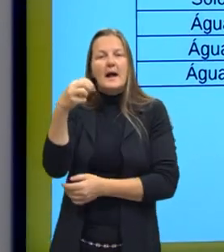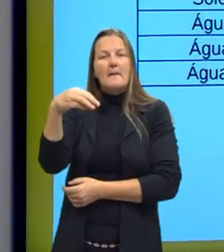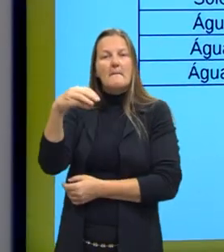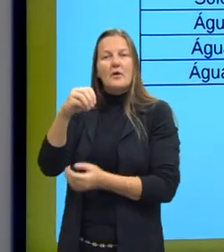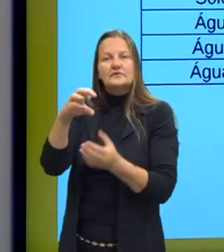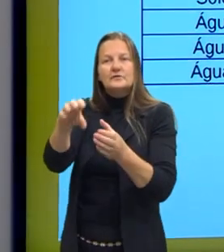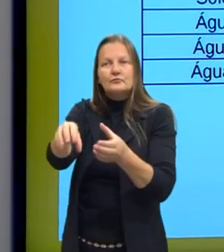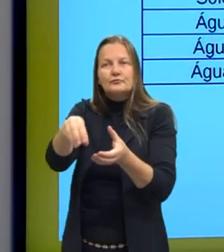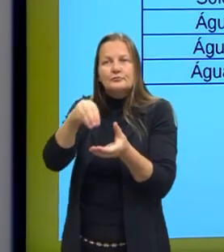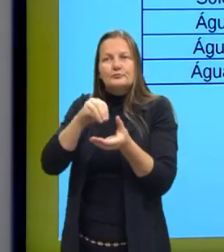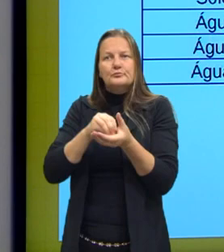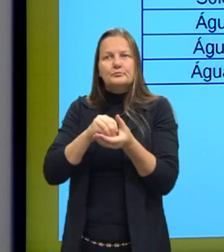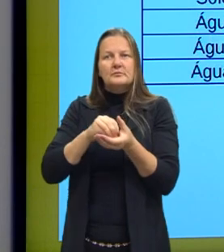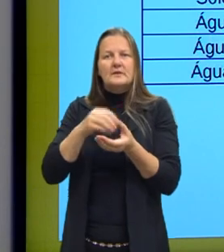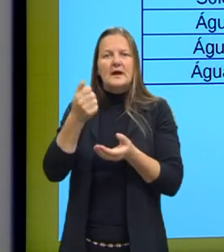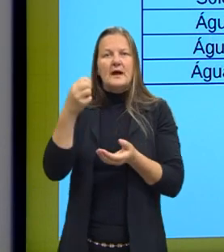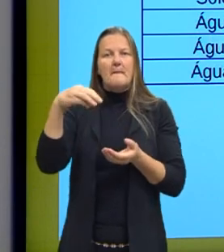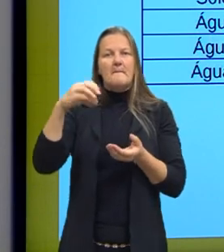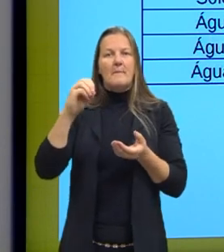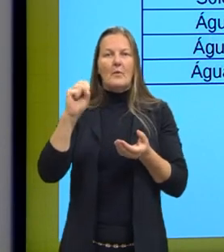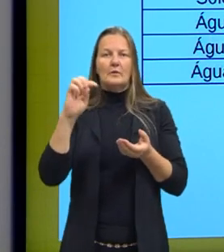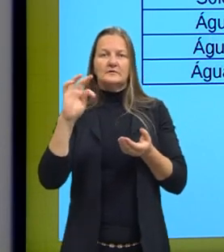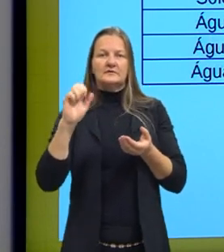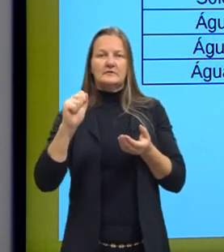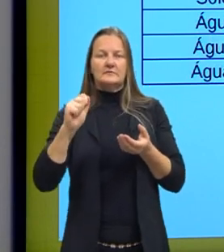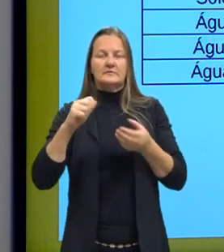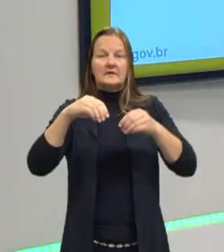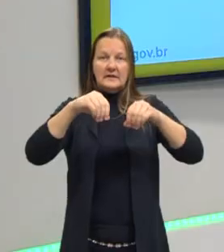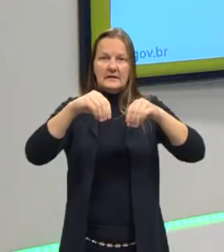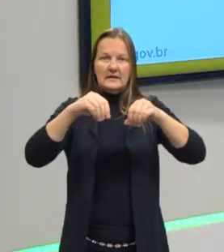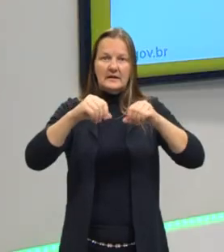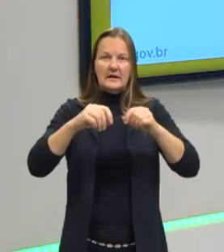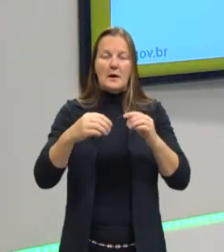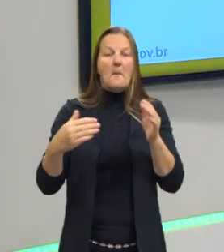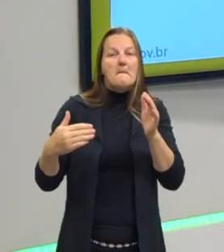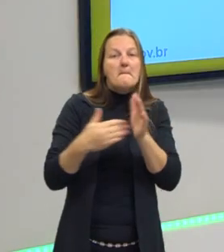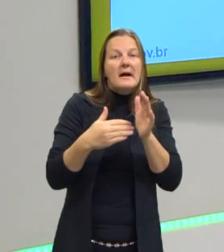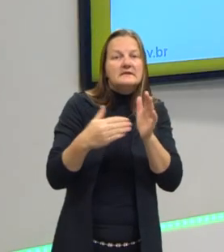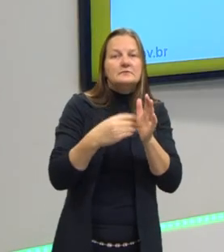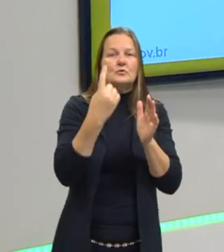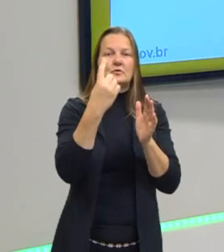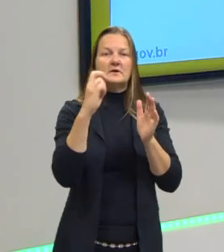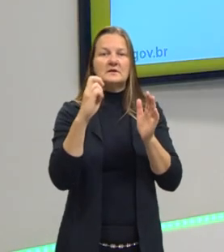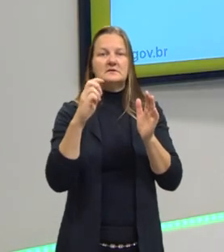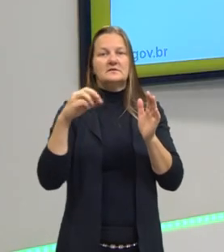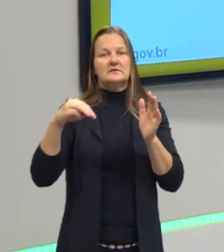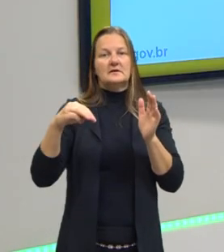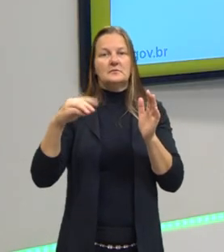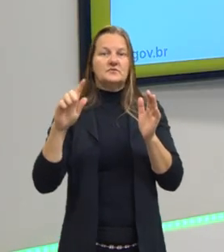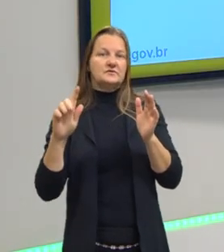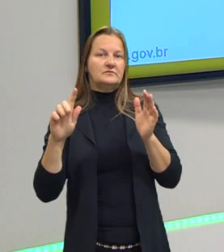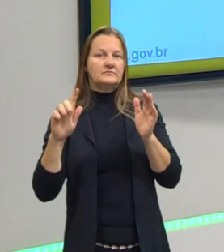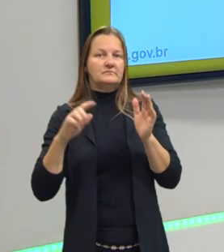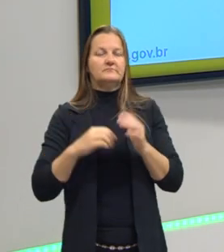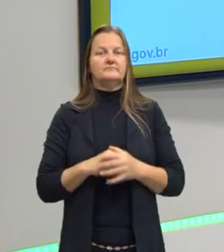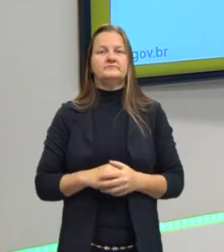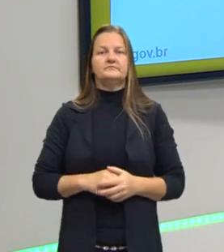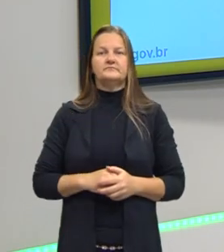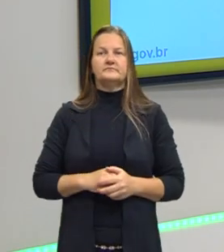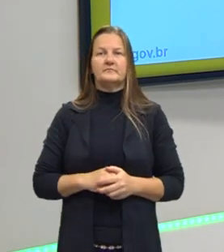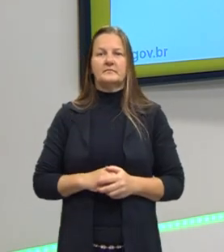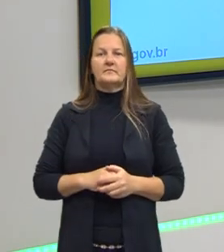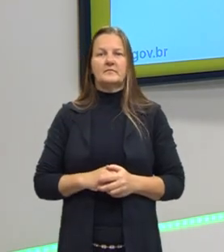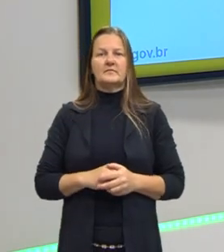fornecendo o dado da legislação. Eu tenho que ter, no máximo, 15mg de